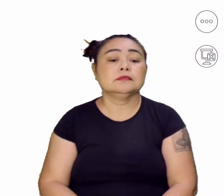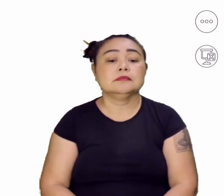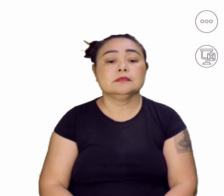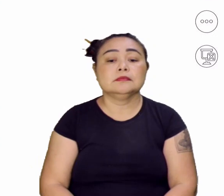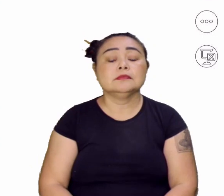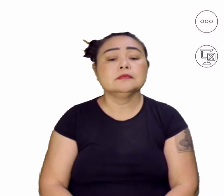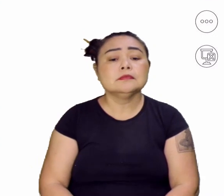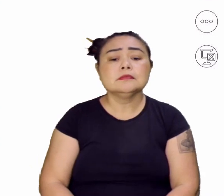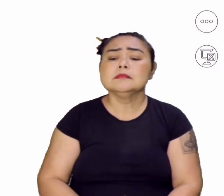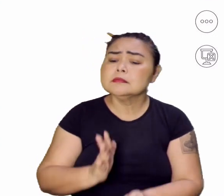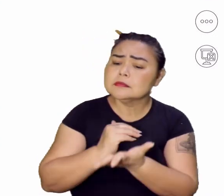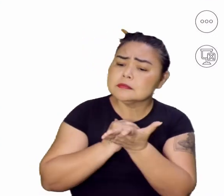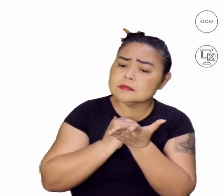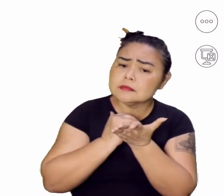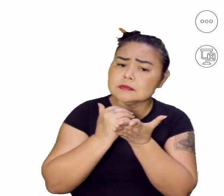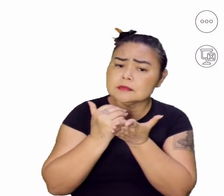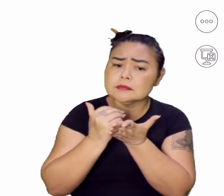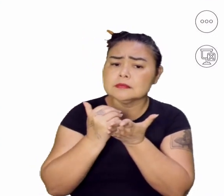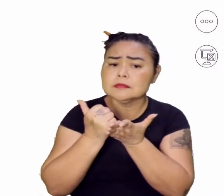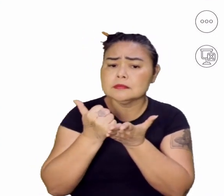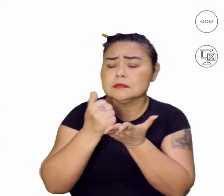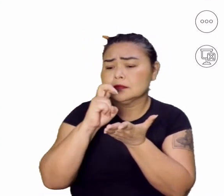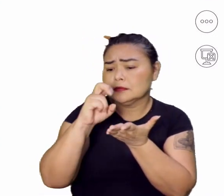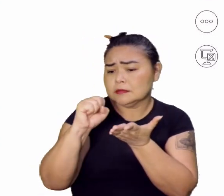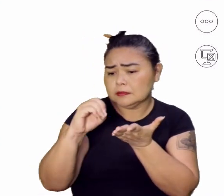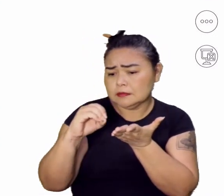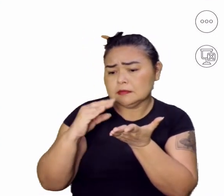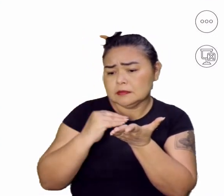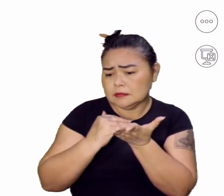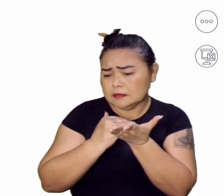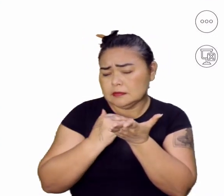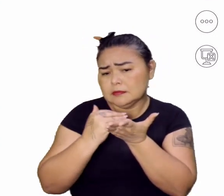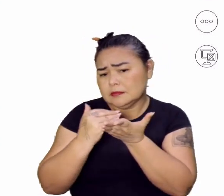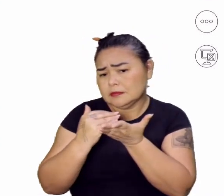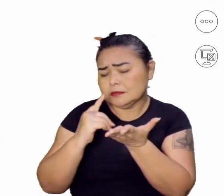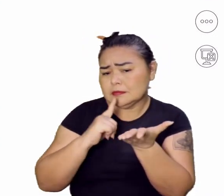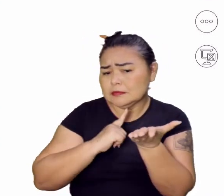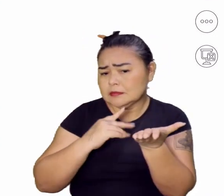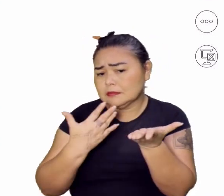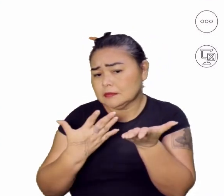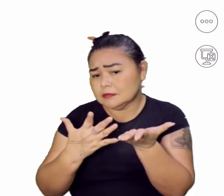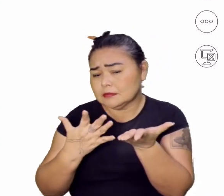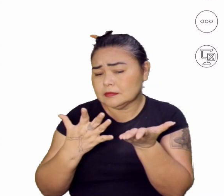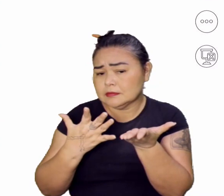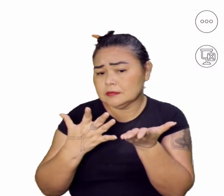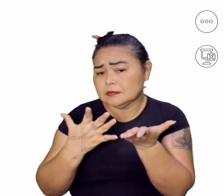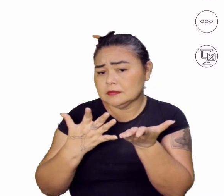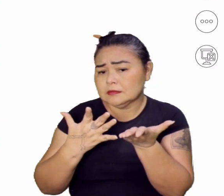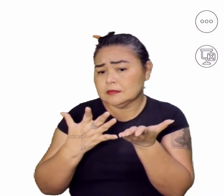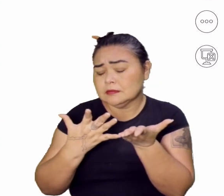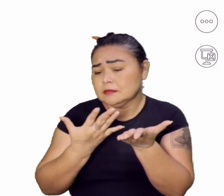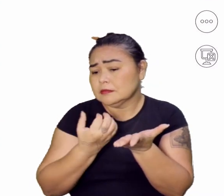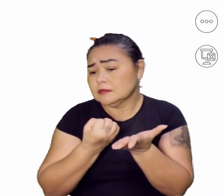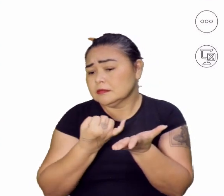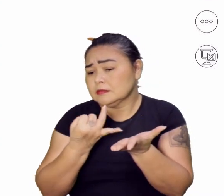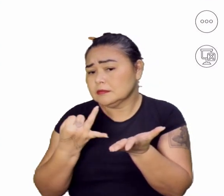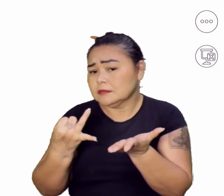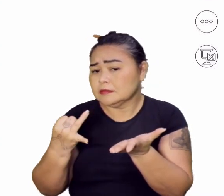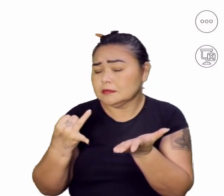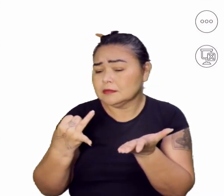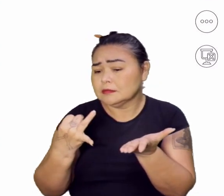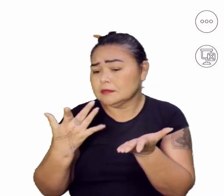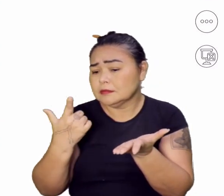Era o início. Em 1580 estava basicamente no início. Nós tínhamos aí quantos anos? De